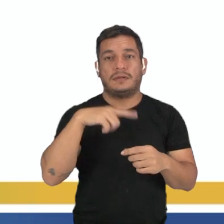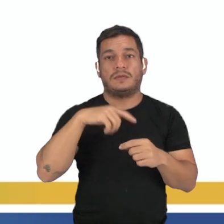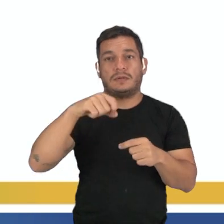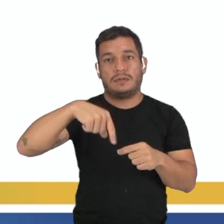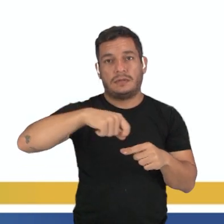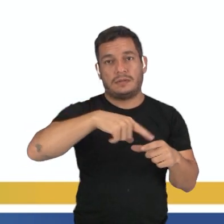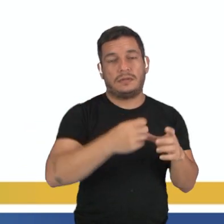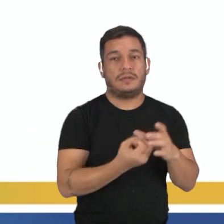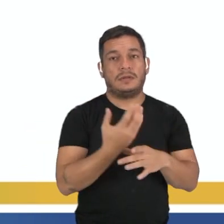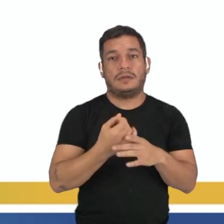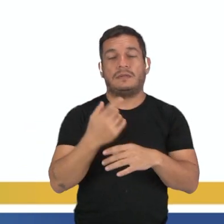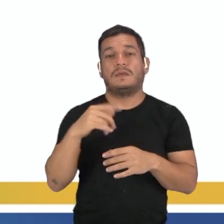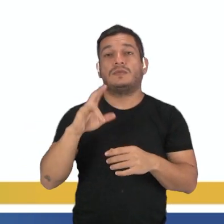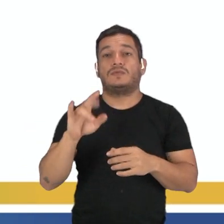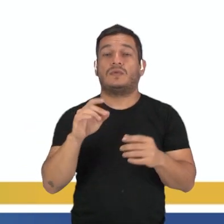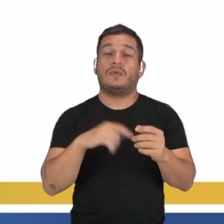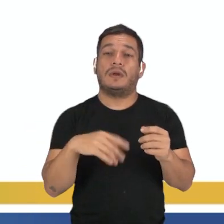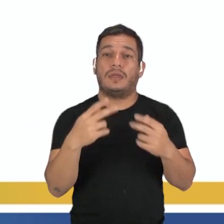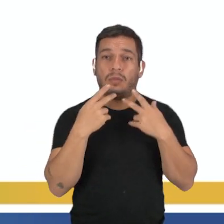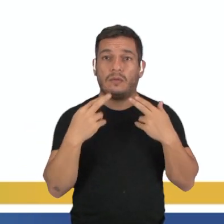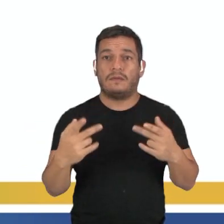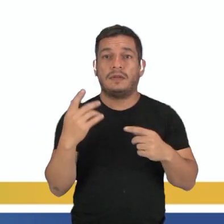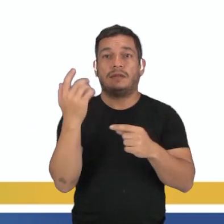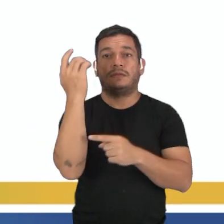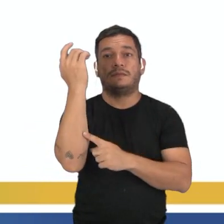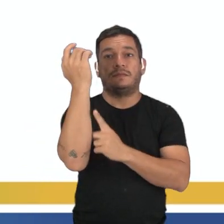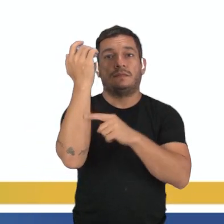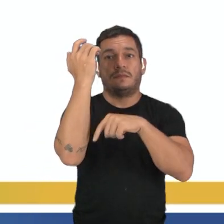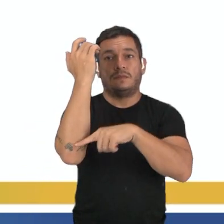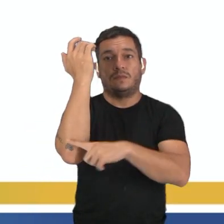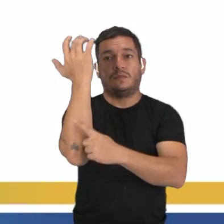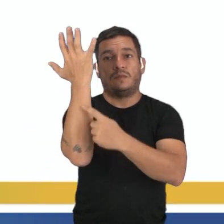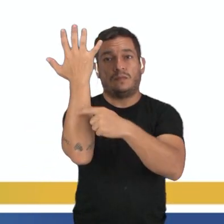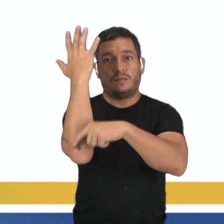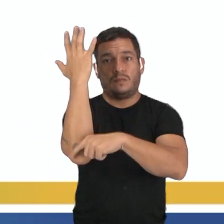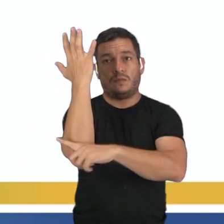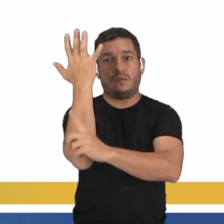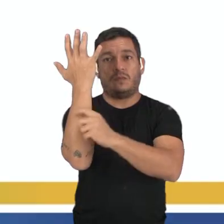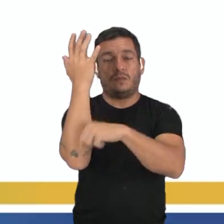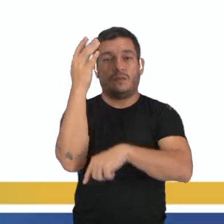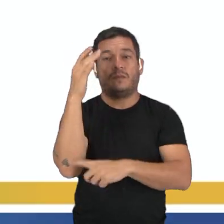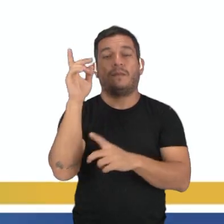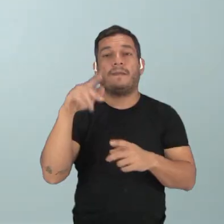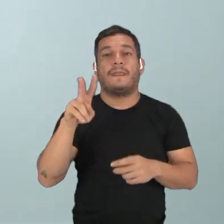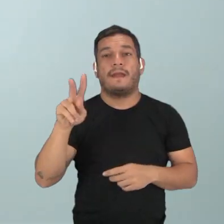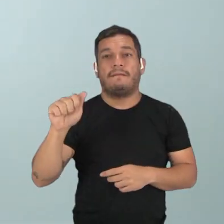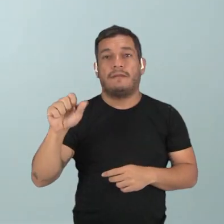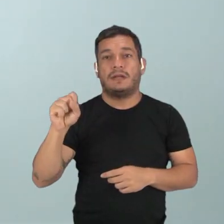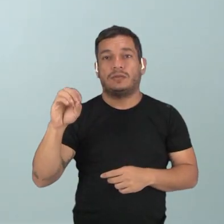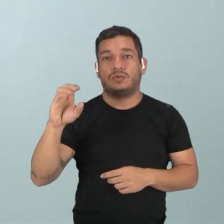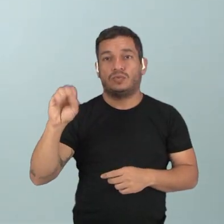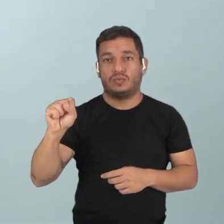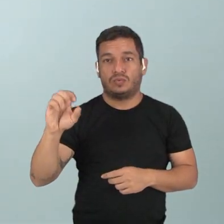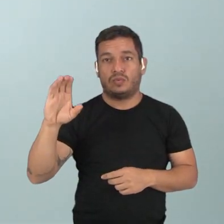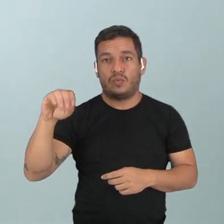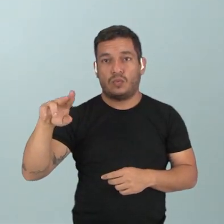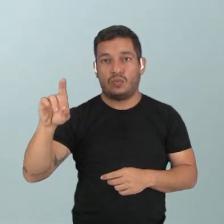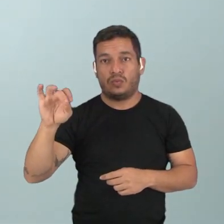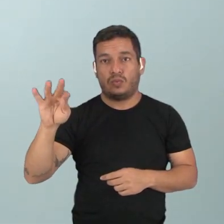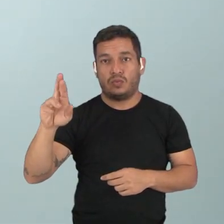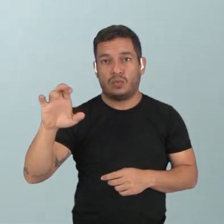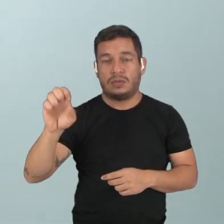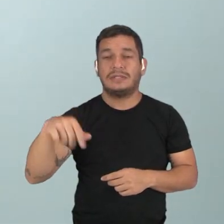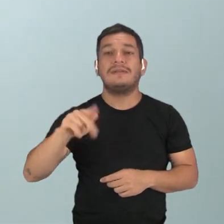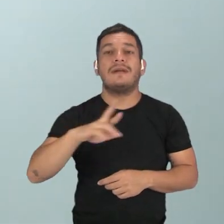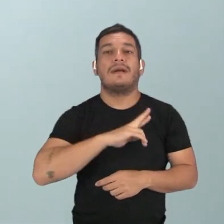novidade vai ser somente os vasos condutores e vai parar por aí. E aí, quem é que será, quem vão ser os representantes